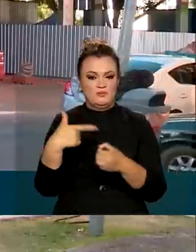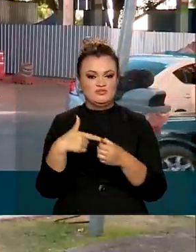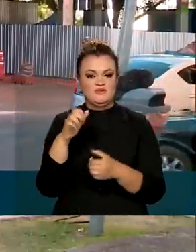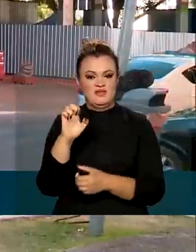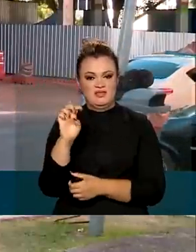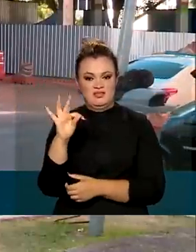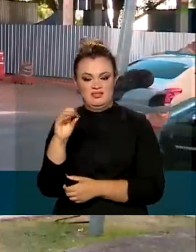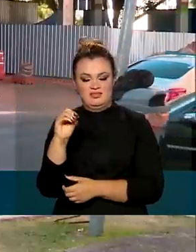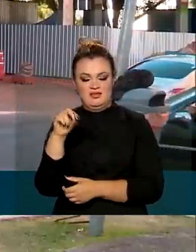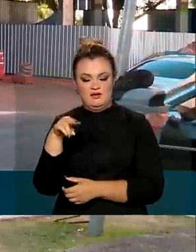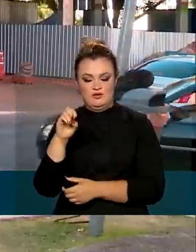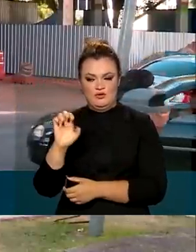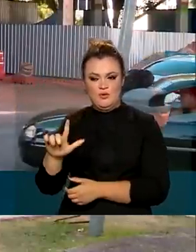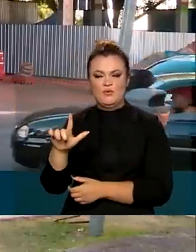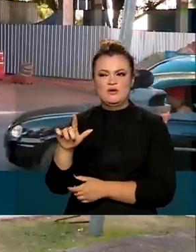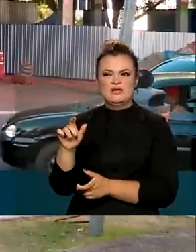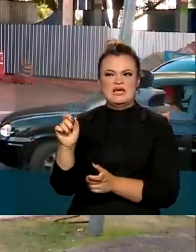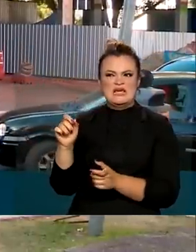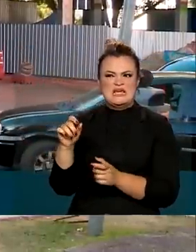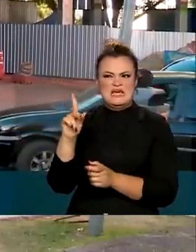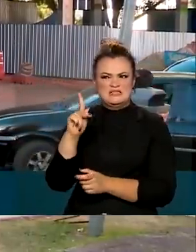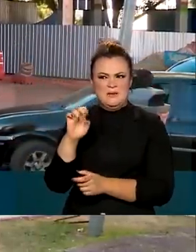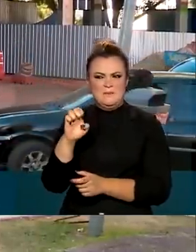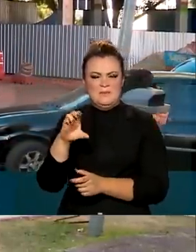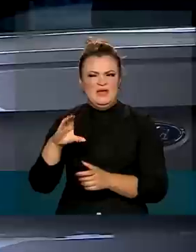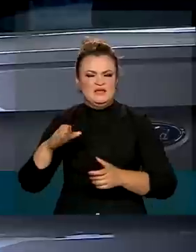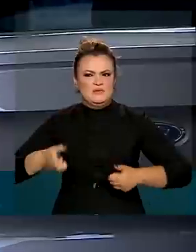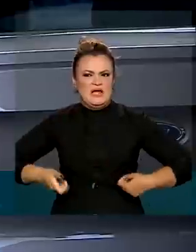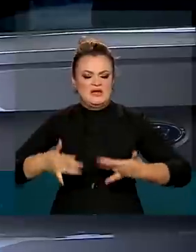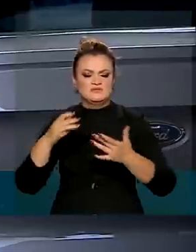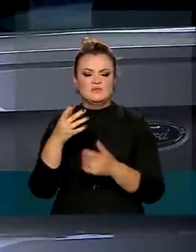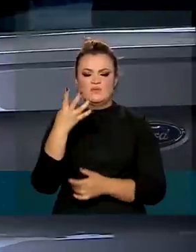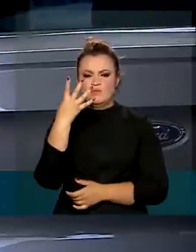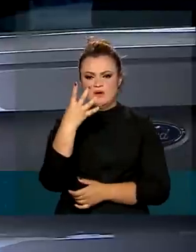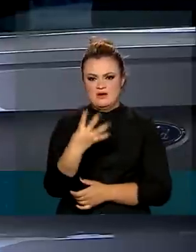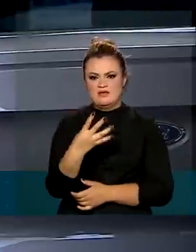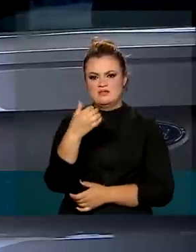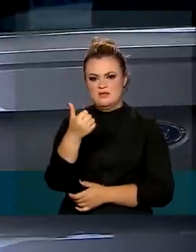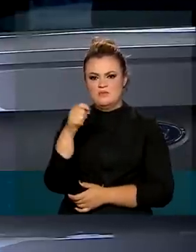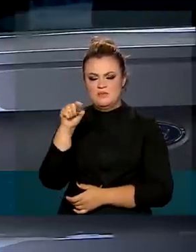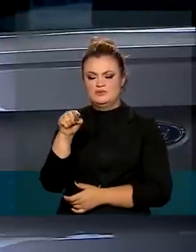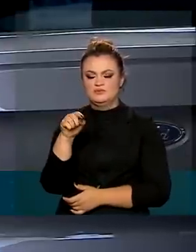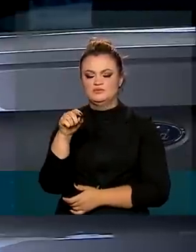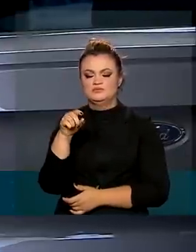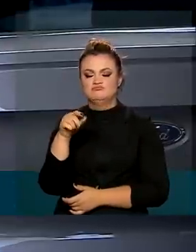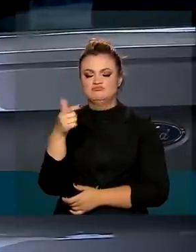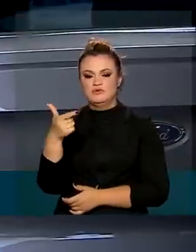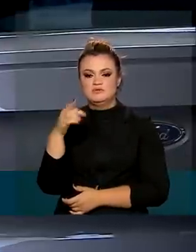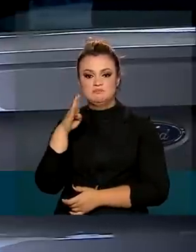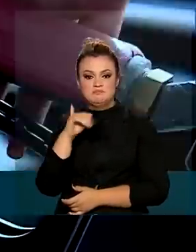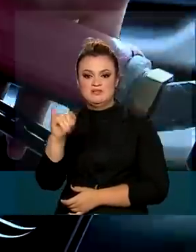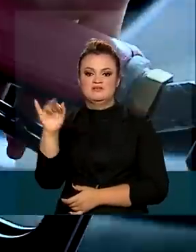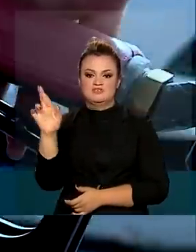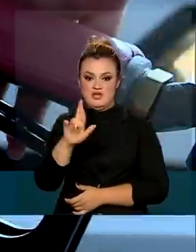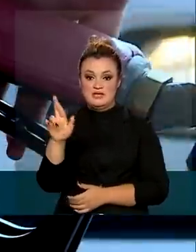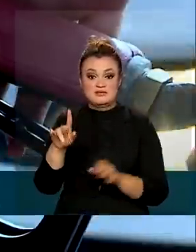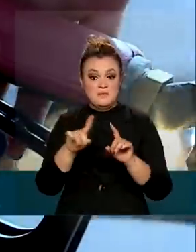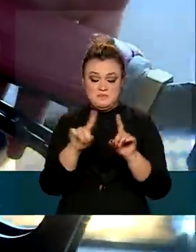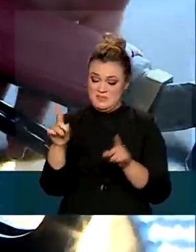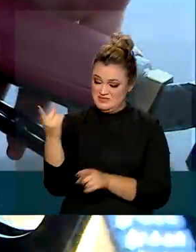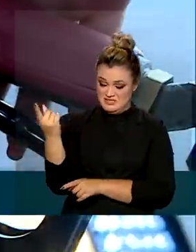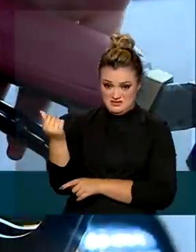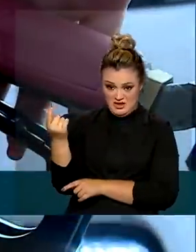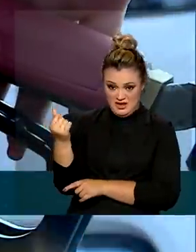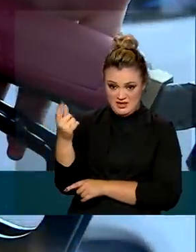total, a PEC deve gerar um custo aos cofres públicos de 41,2 bilhões de reais. Mas essa